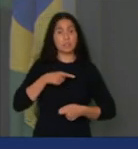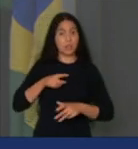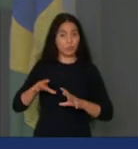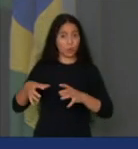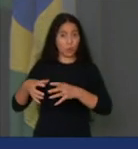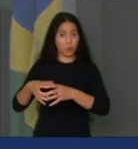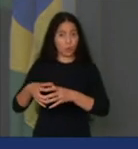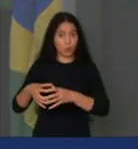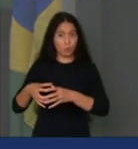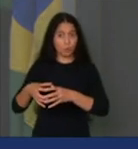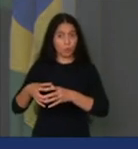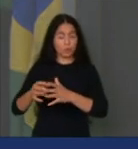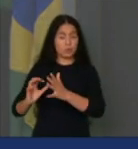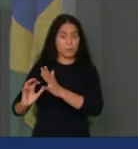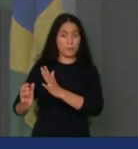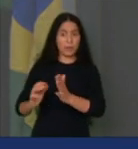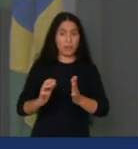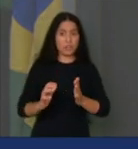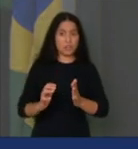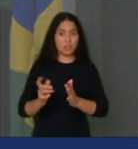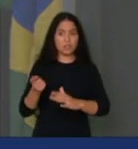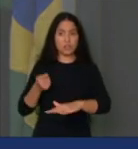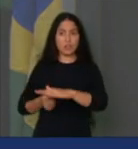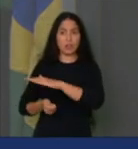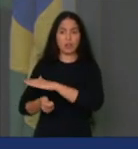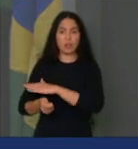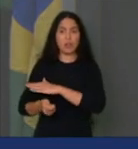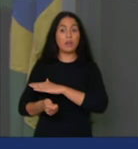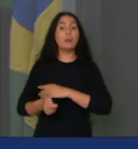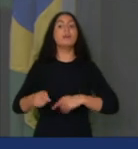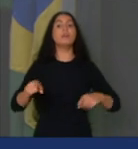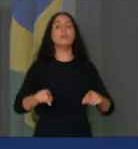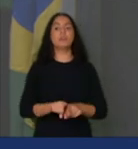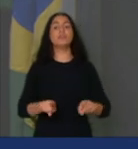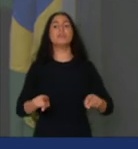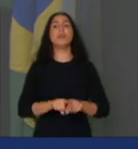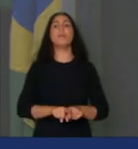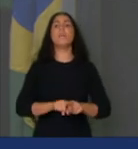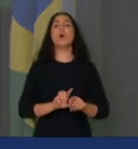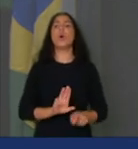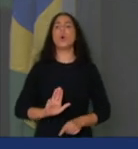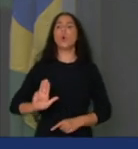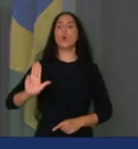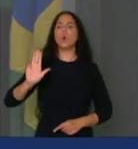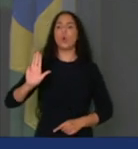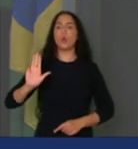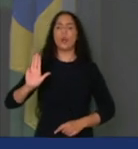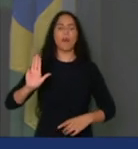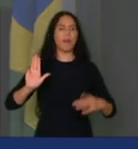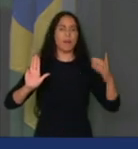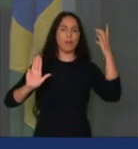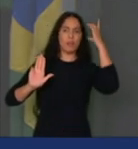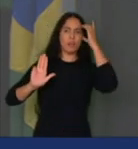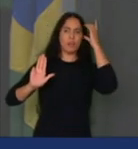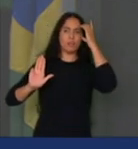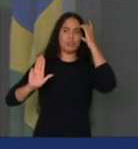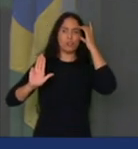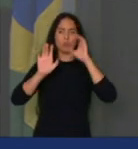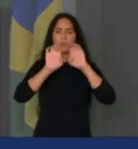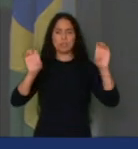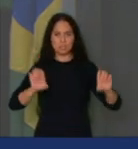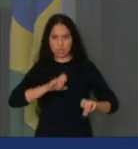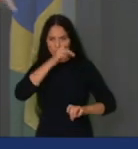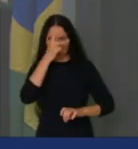São Paulo e ainda colocava Lula e Dilma sendo beneficiados por toda essa estrutura.